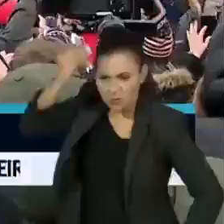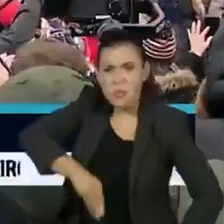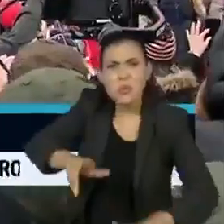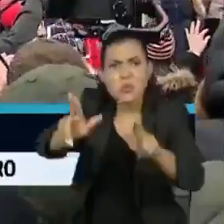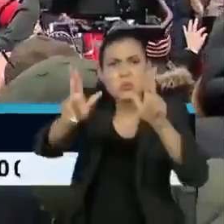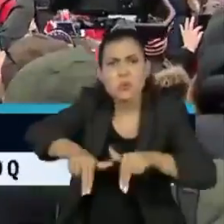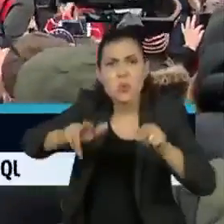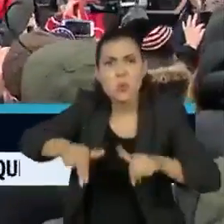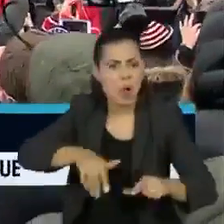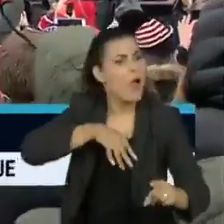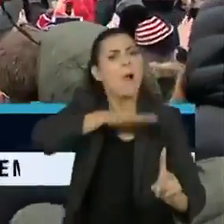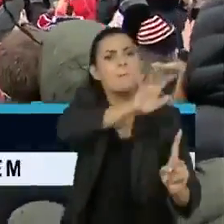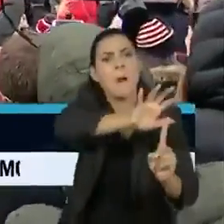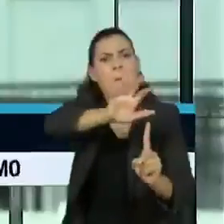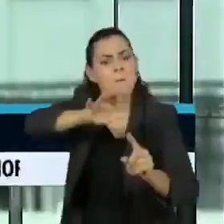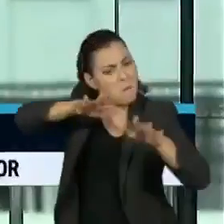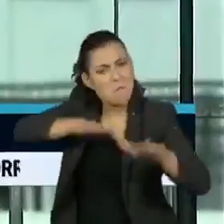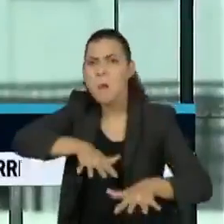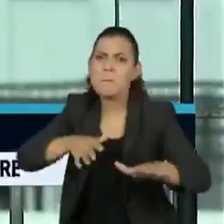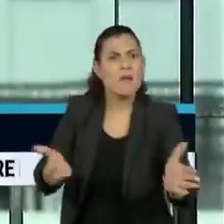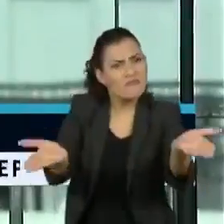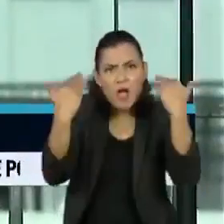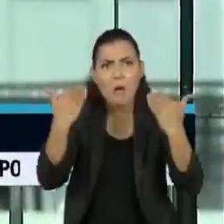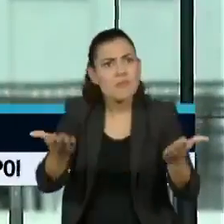multidão para marchar para o Capitólio.